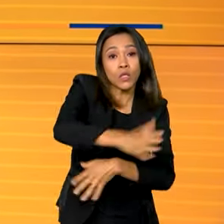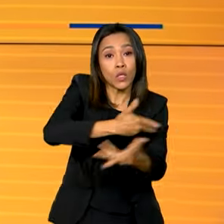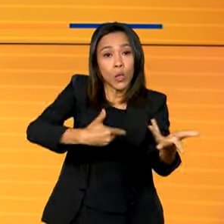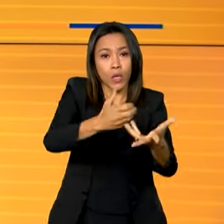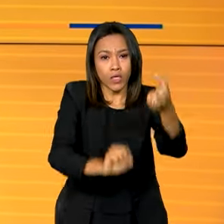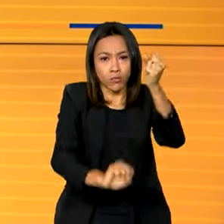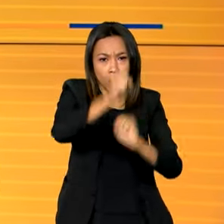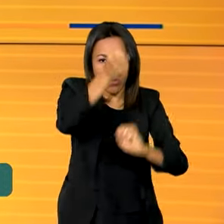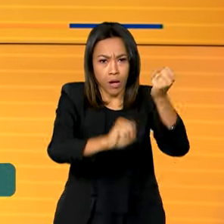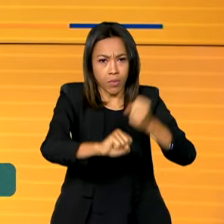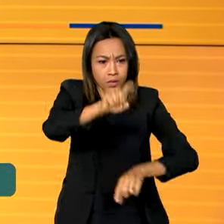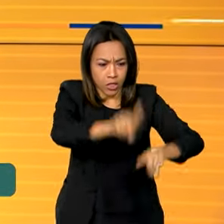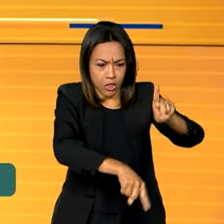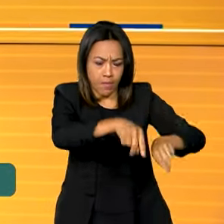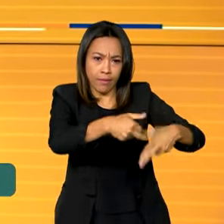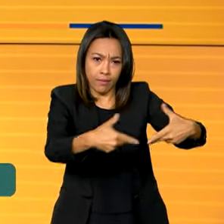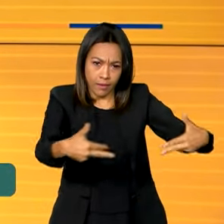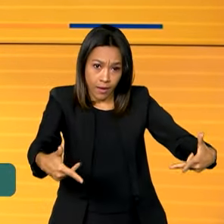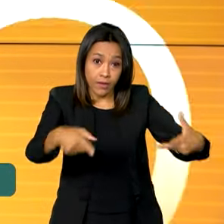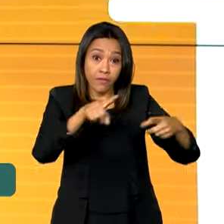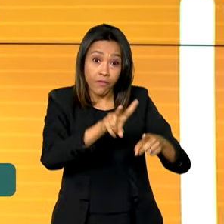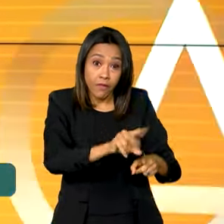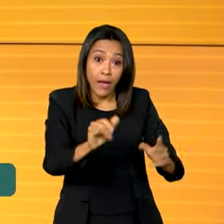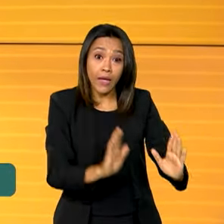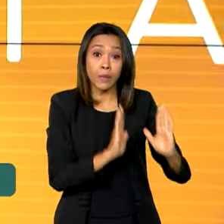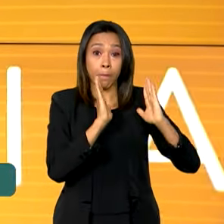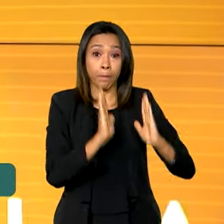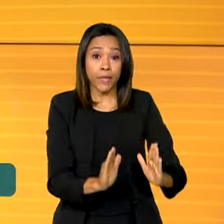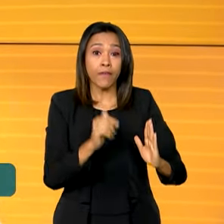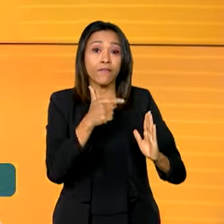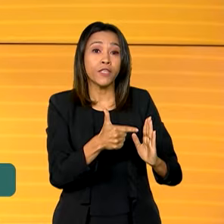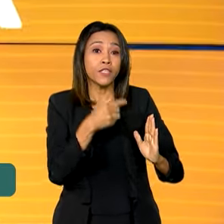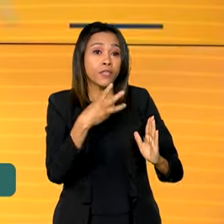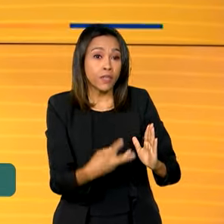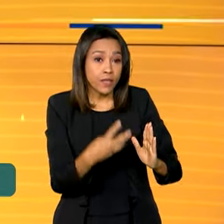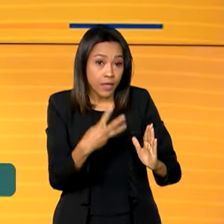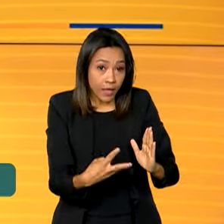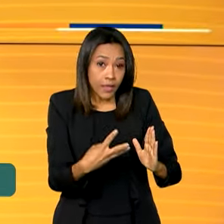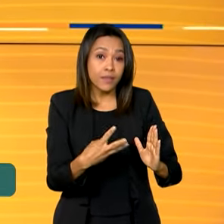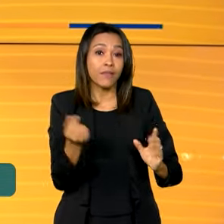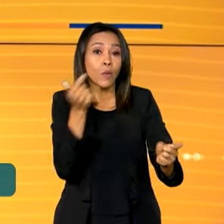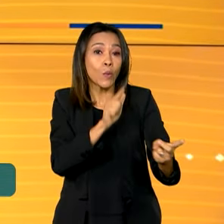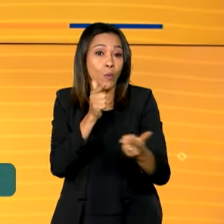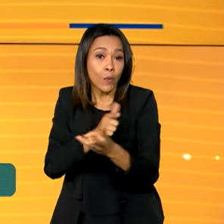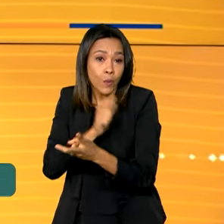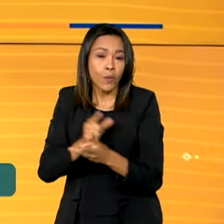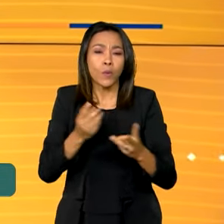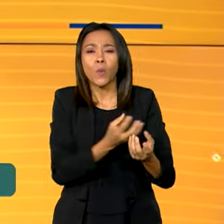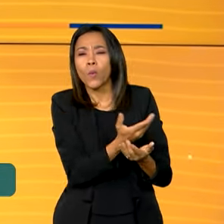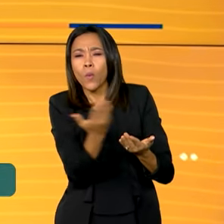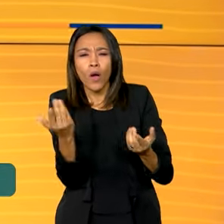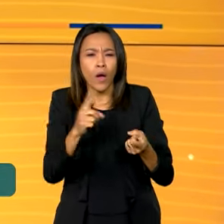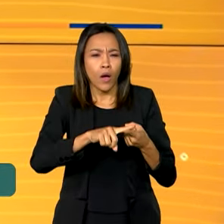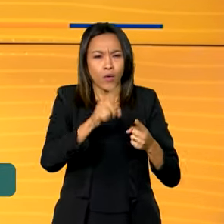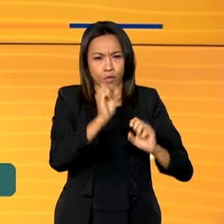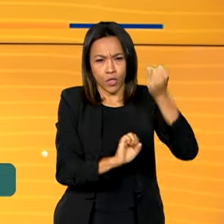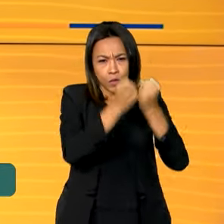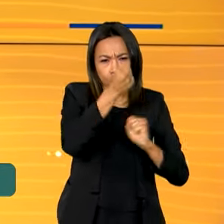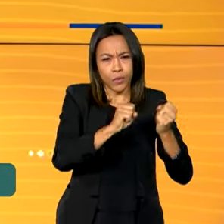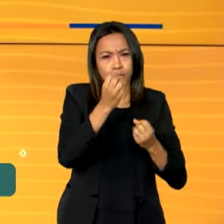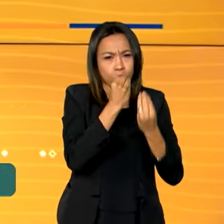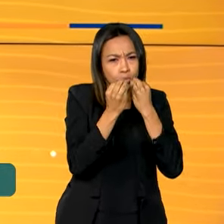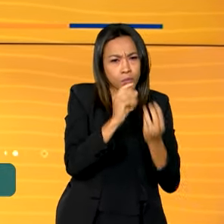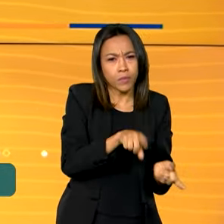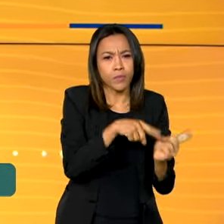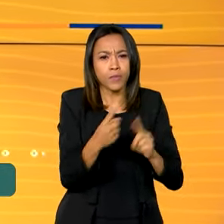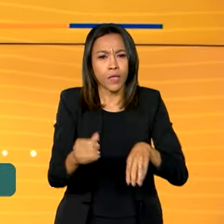beneficiar, numa primeira etapa, 23 atividades econômicas do setor. Entre elas estão indústrias de alimentos,